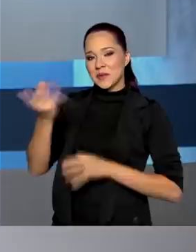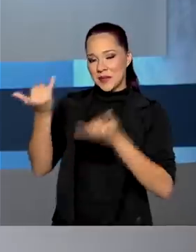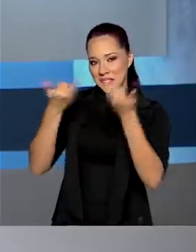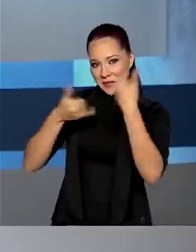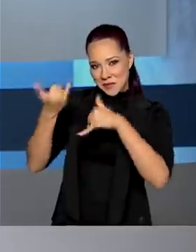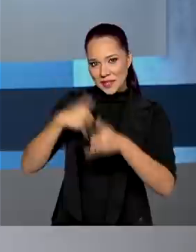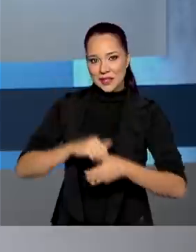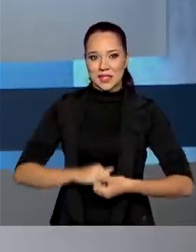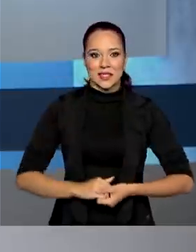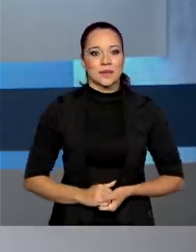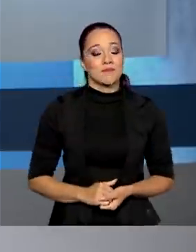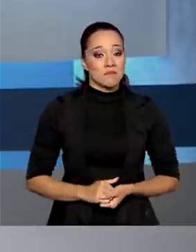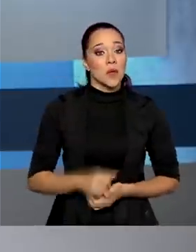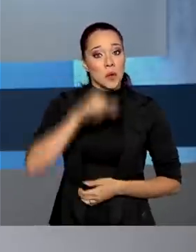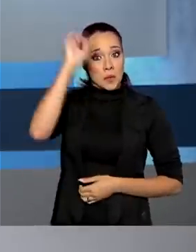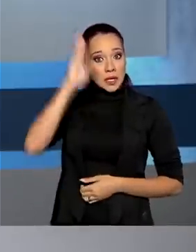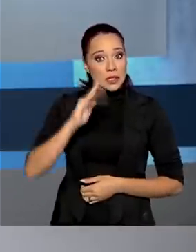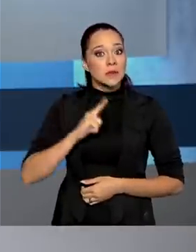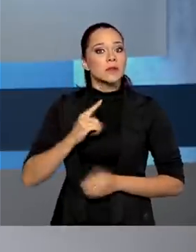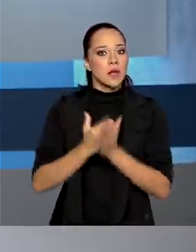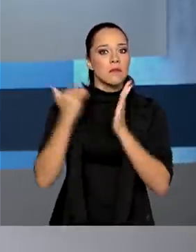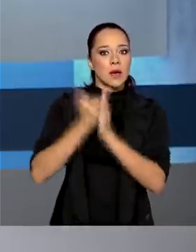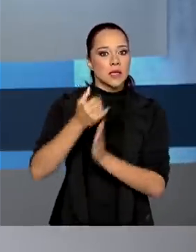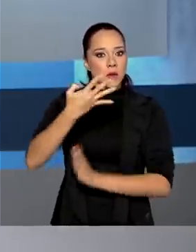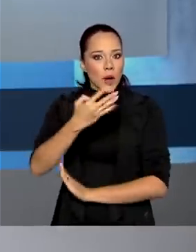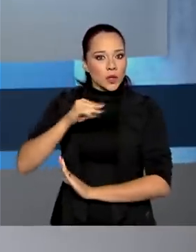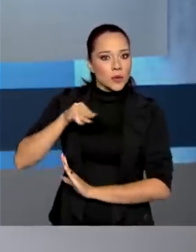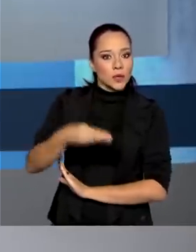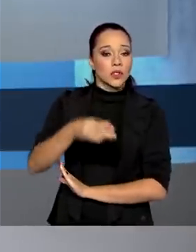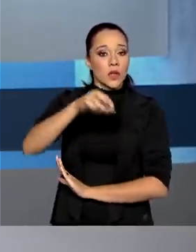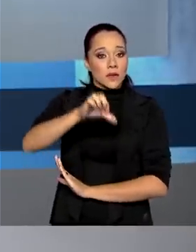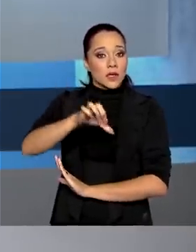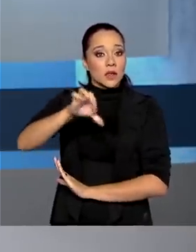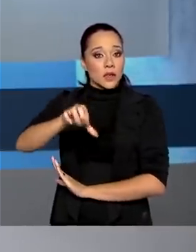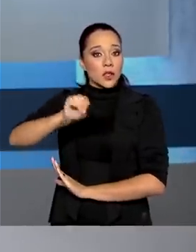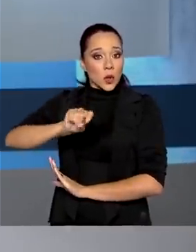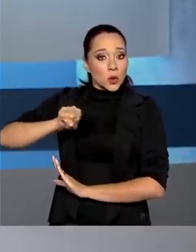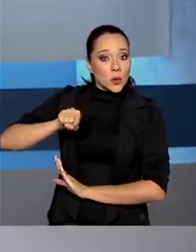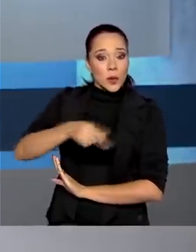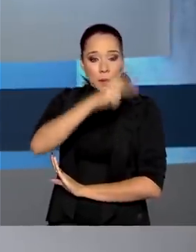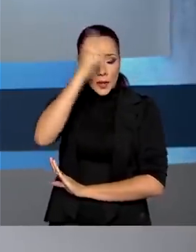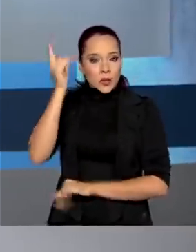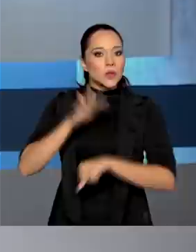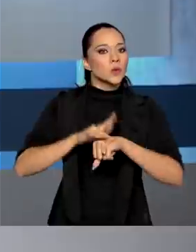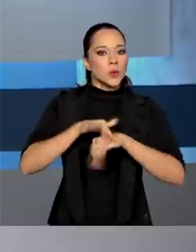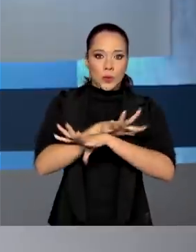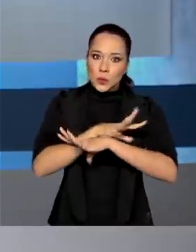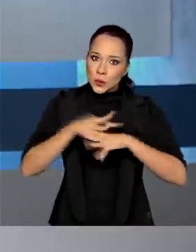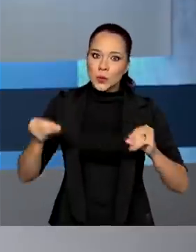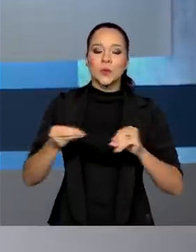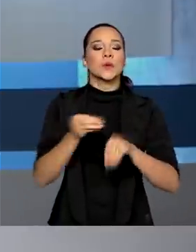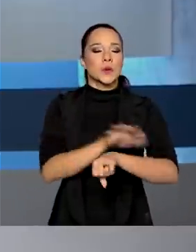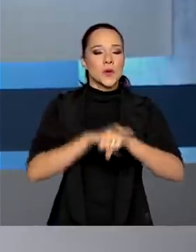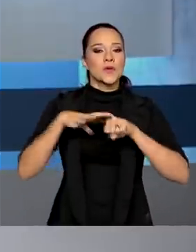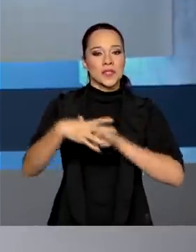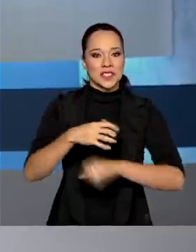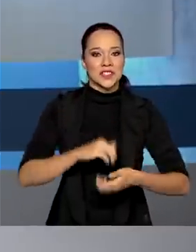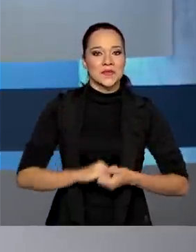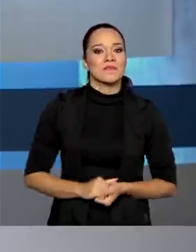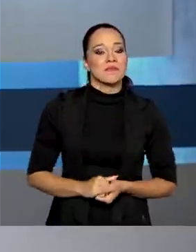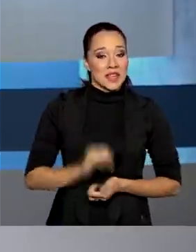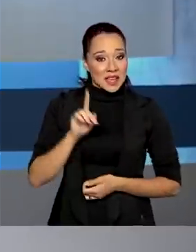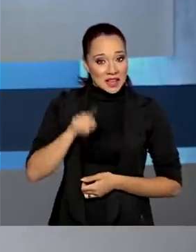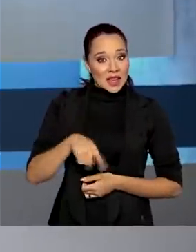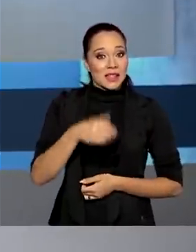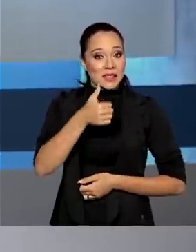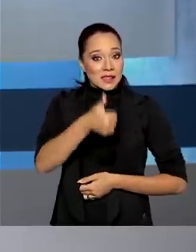informações. E olha, o Brasil tem mais de 4.998.000 pessoas recuperadas da Covid-19. São